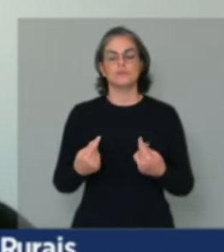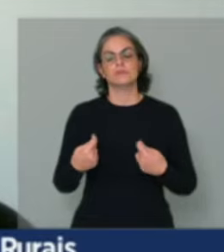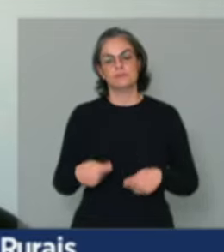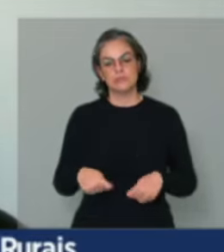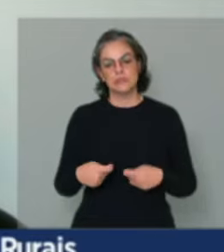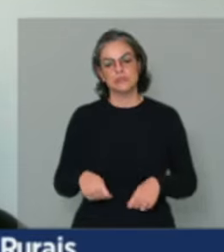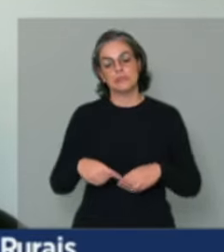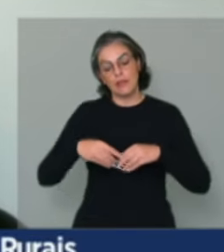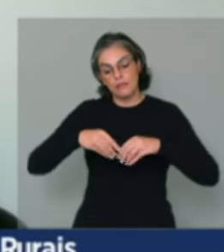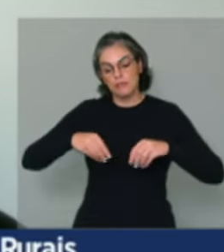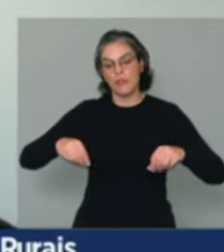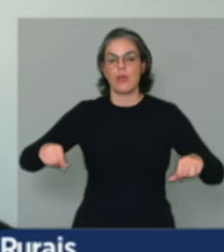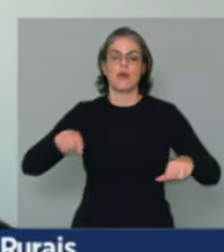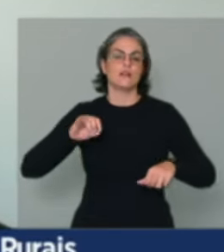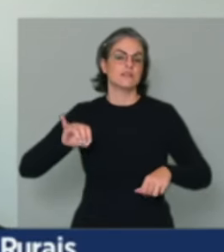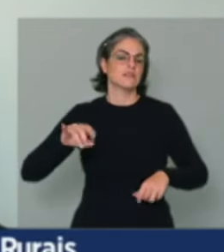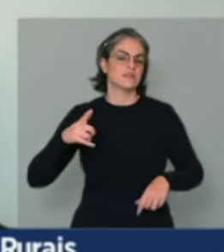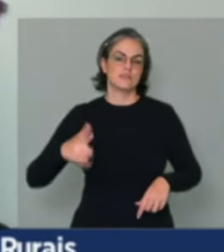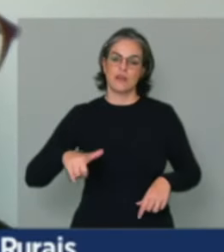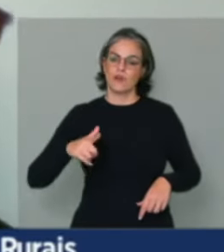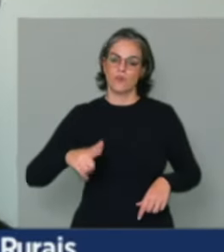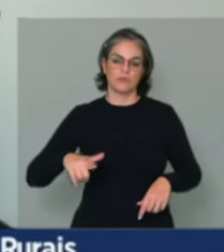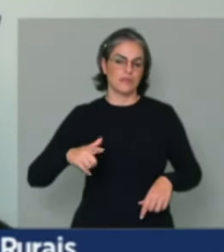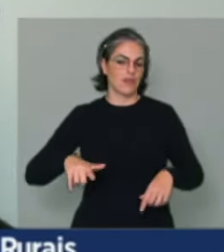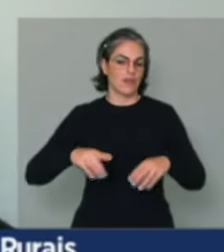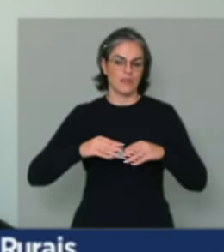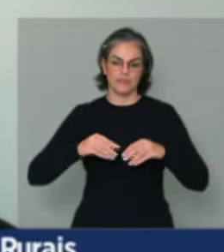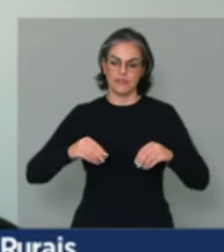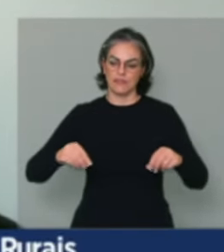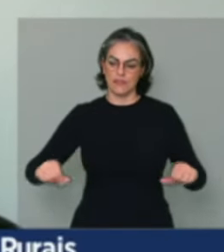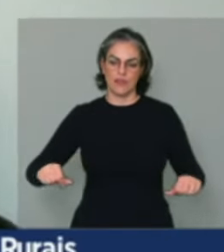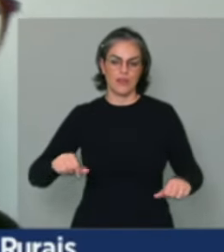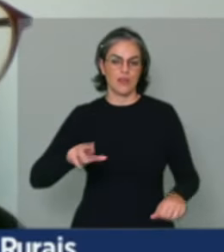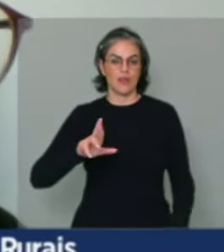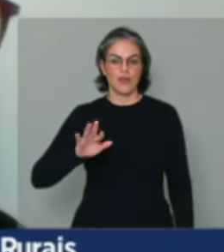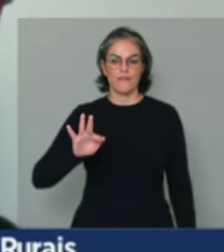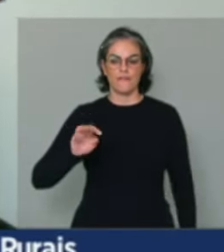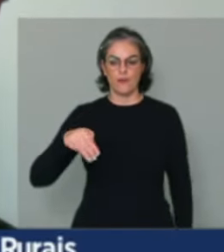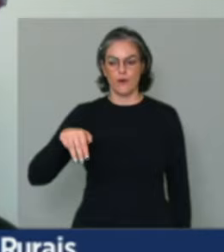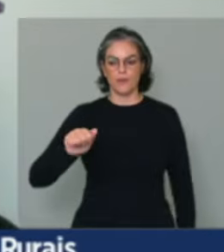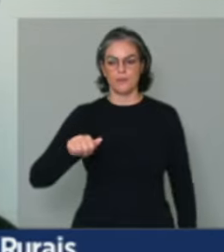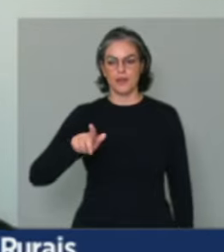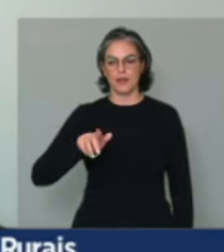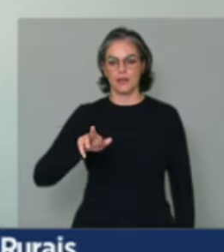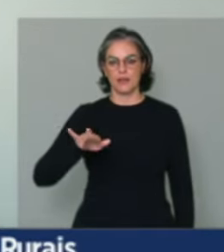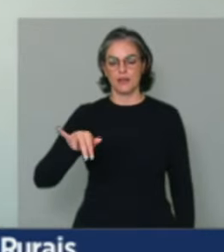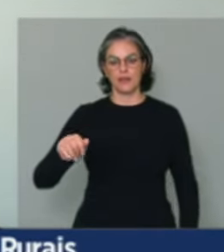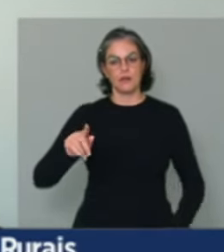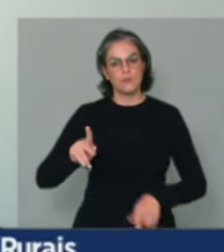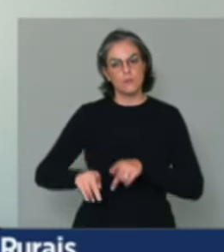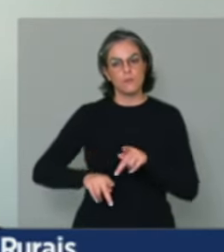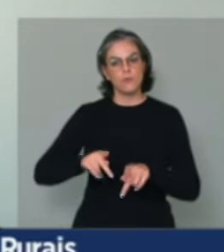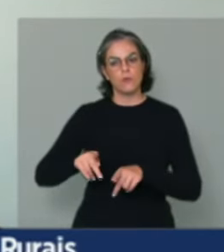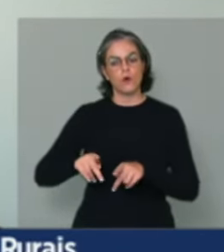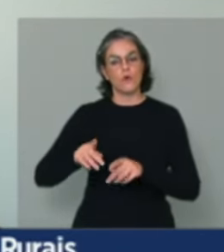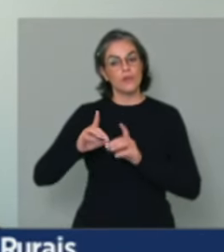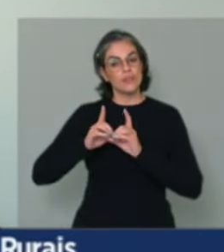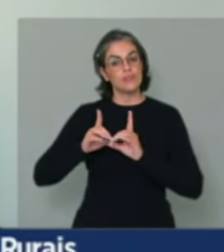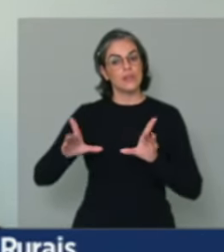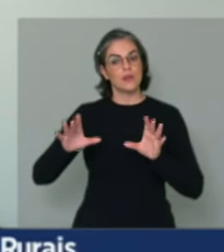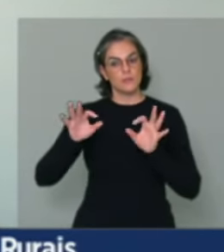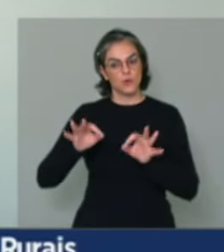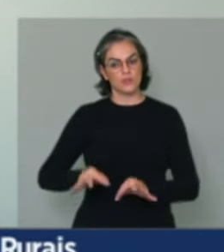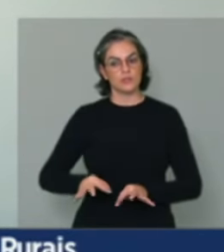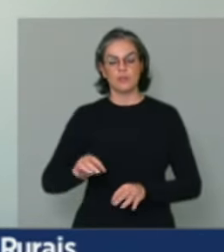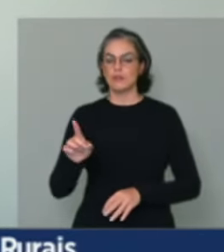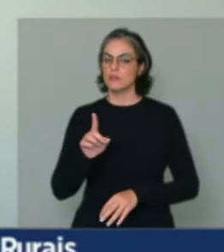terra, sem terra, sem ter uma reforma agrária popular e democrática, porque eu não estou falando da compra e venda de